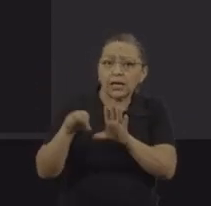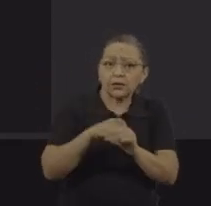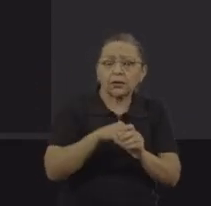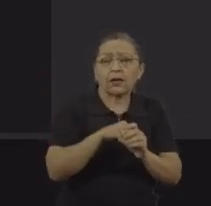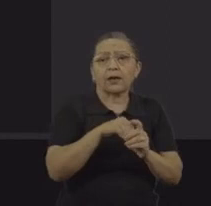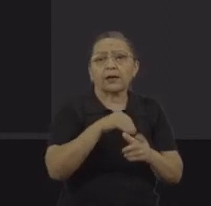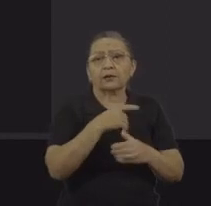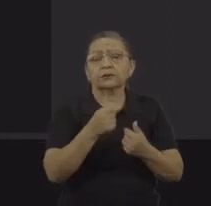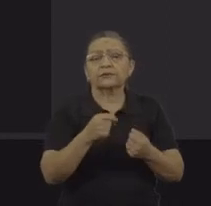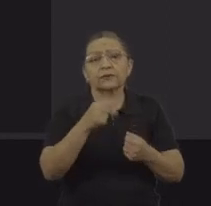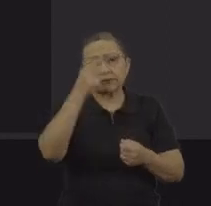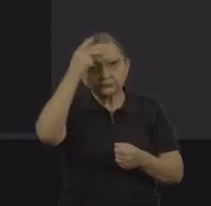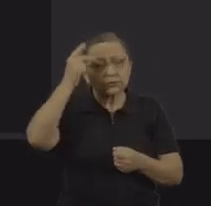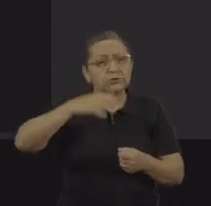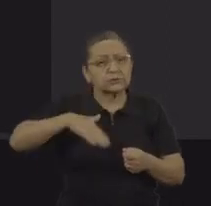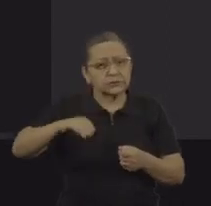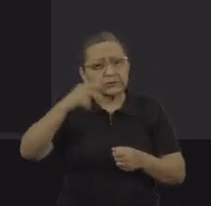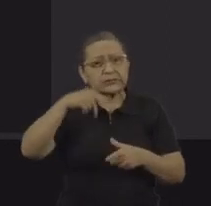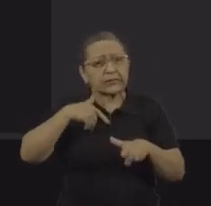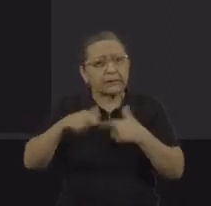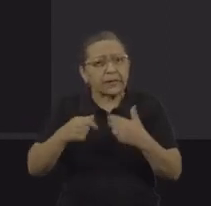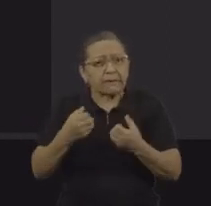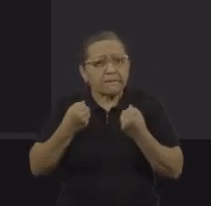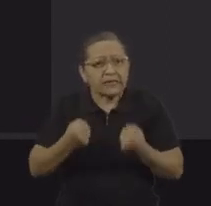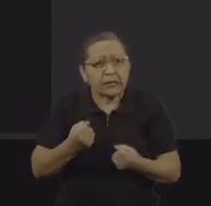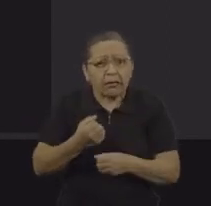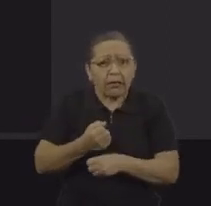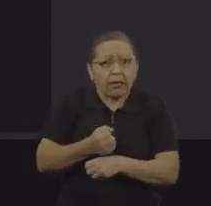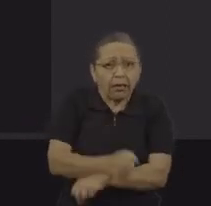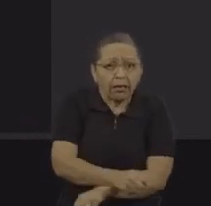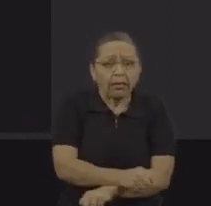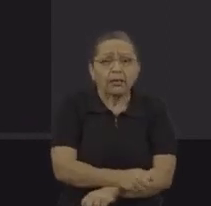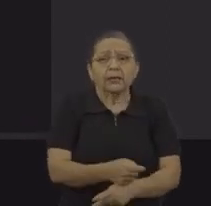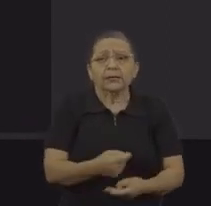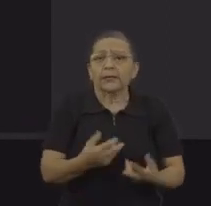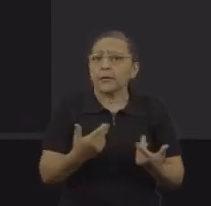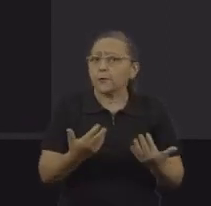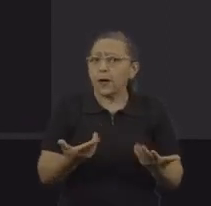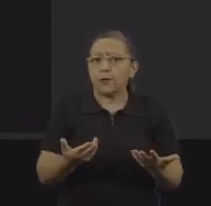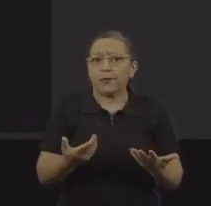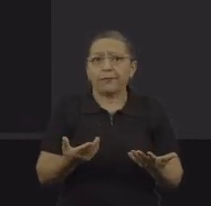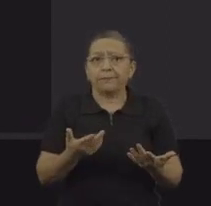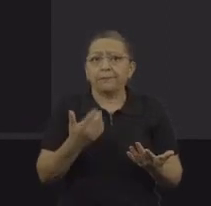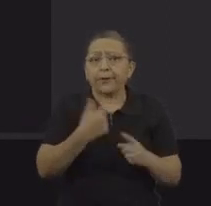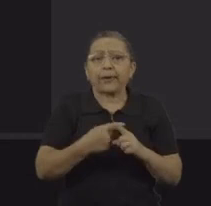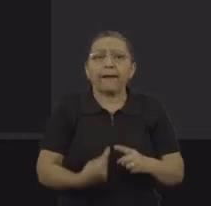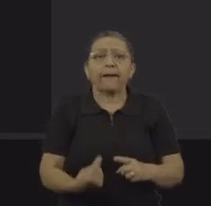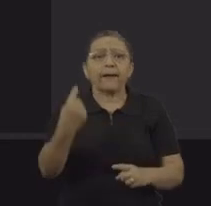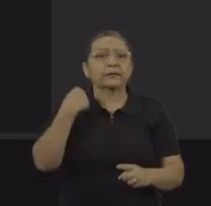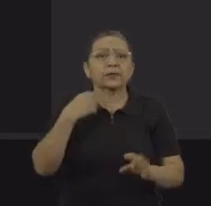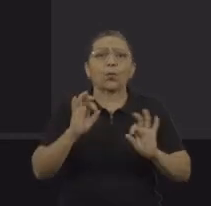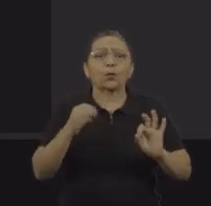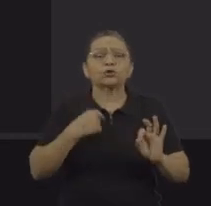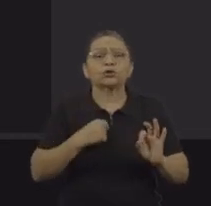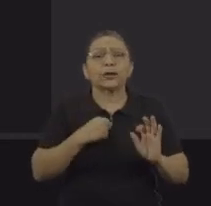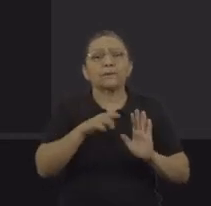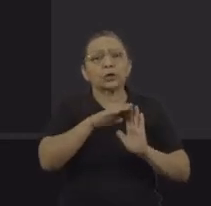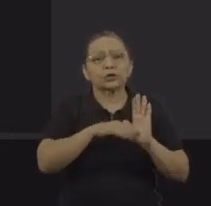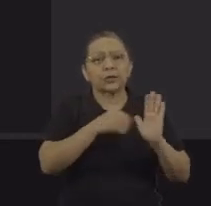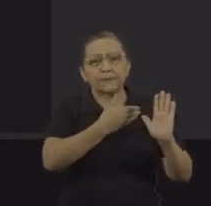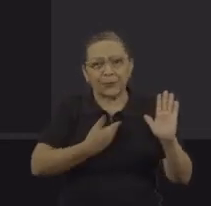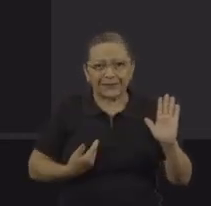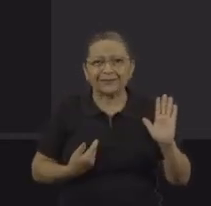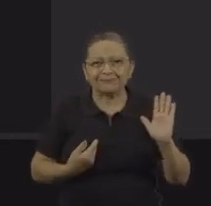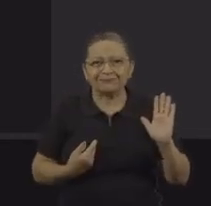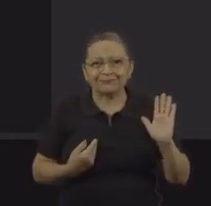acesso onde trabalhadores eram escravizados. Basicamente lugares onde o Estado não chegava até então. Com isso,